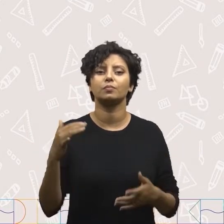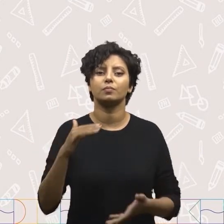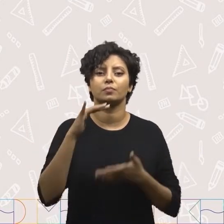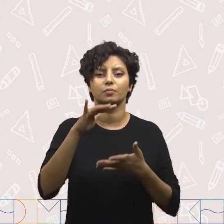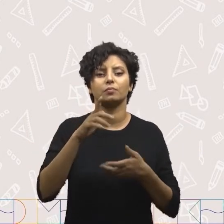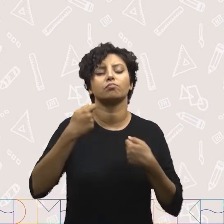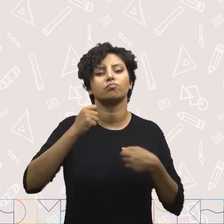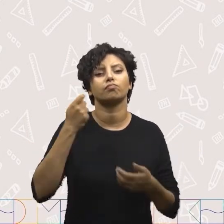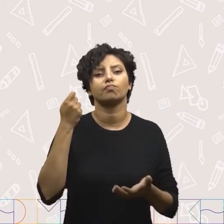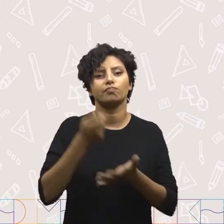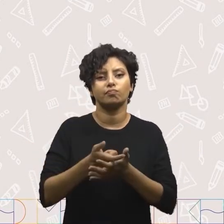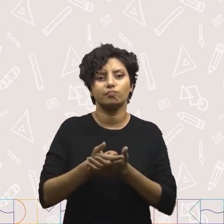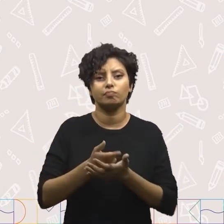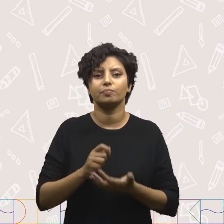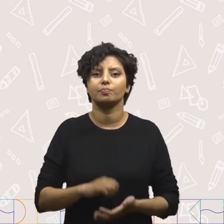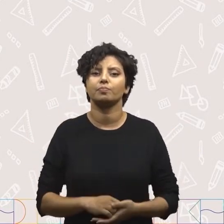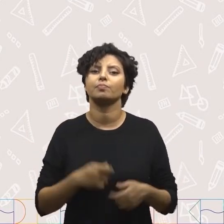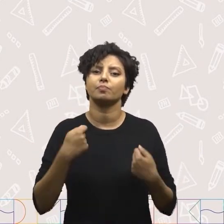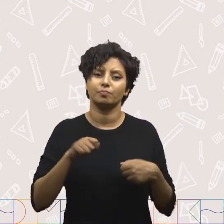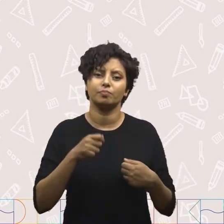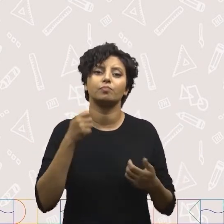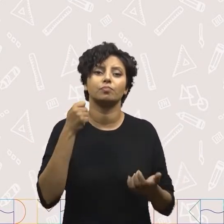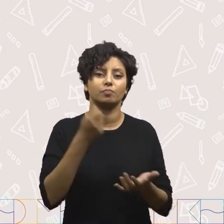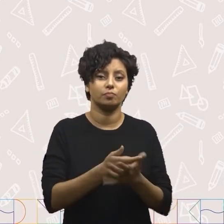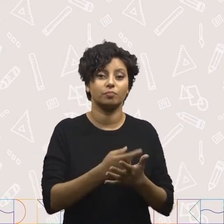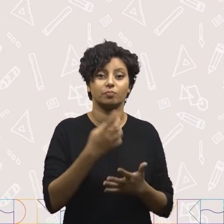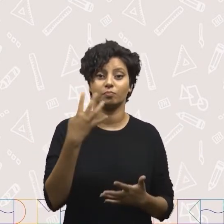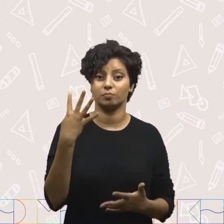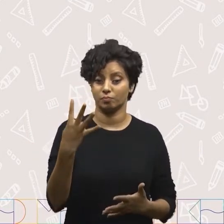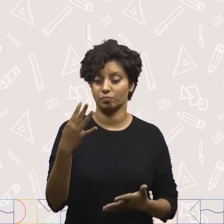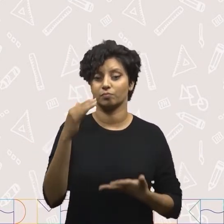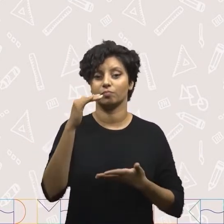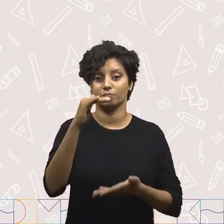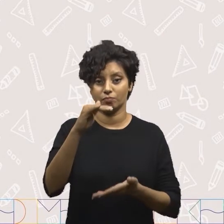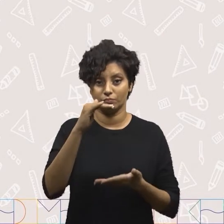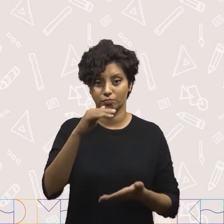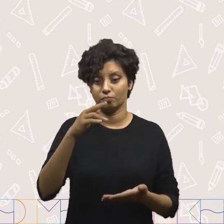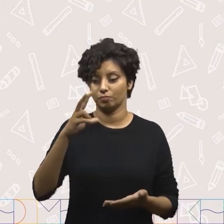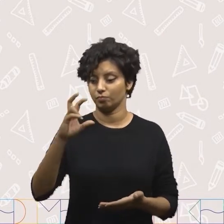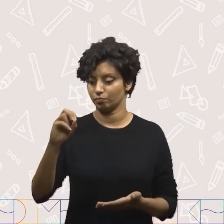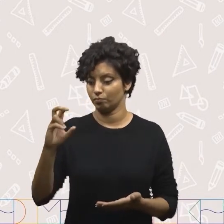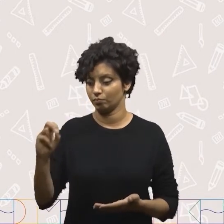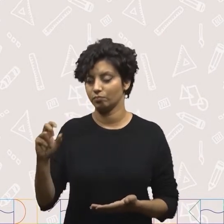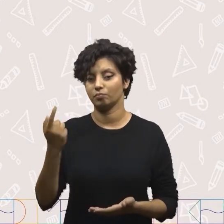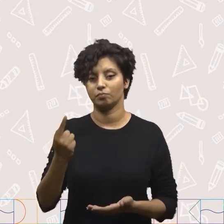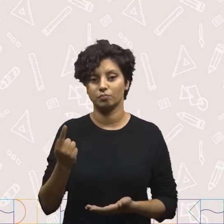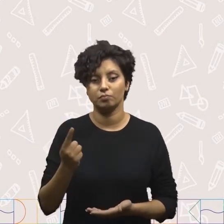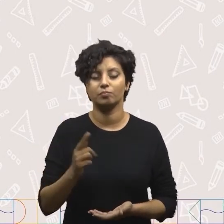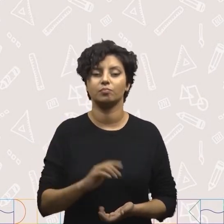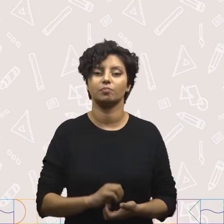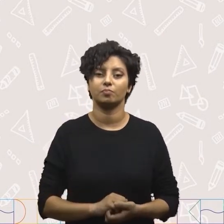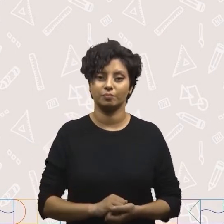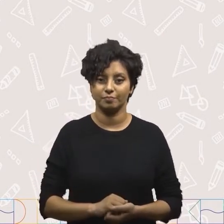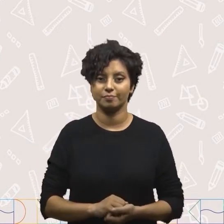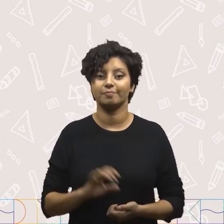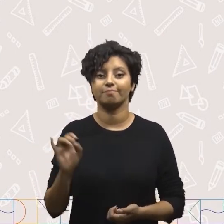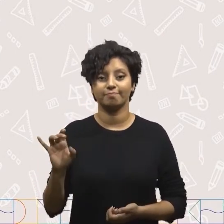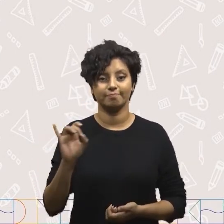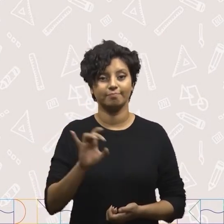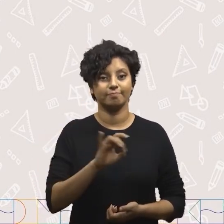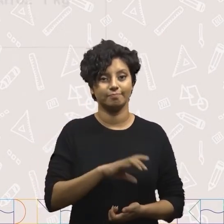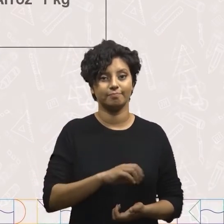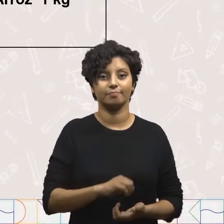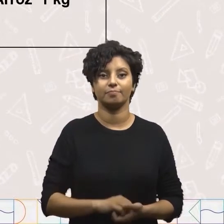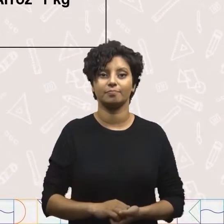pacotes eu devo comprar? Eu devo comprar 4 pacotes com 500 gramas cada